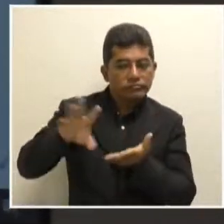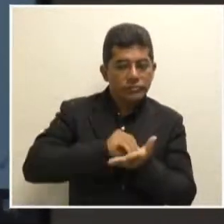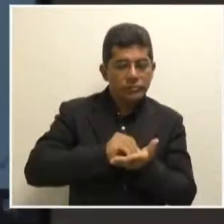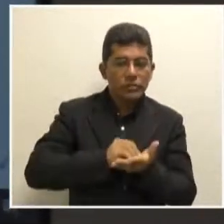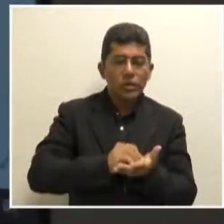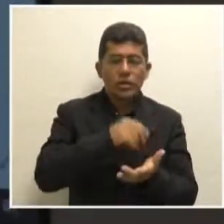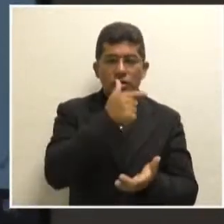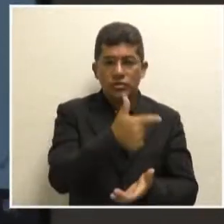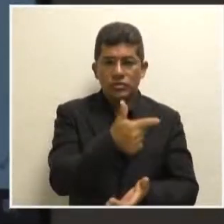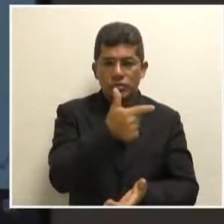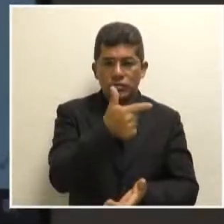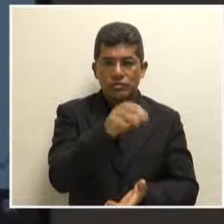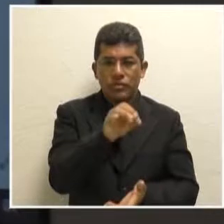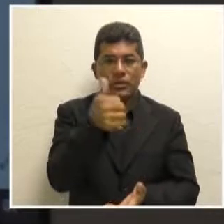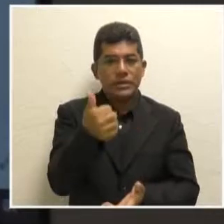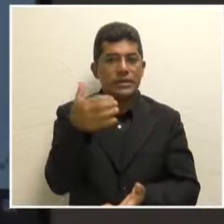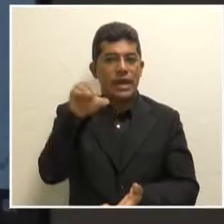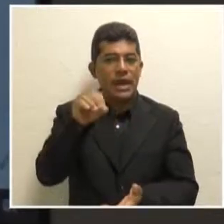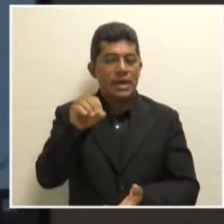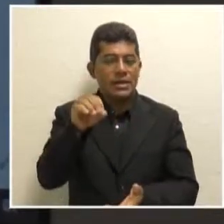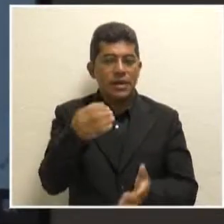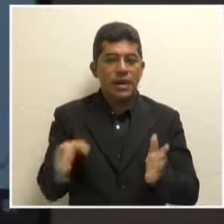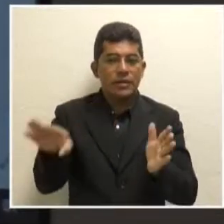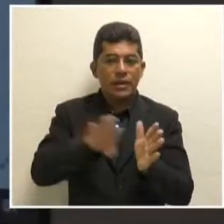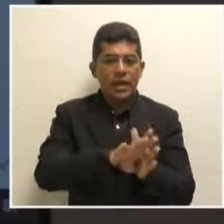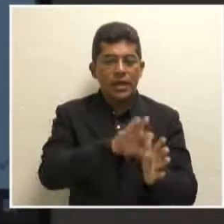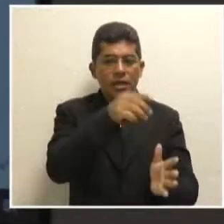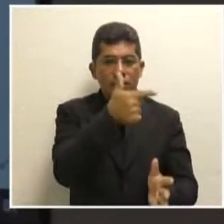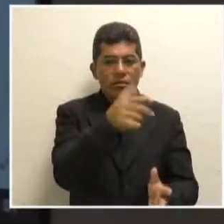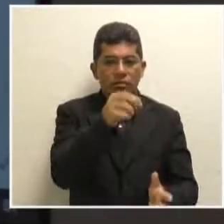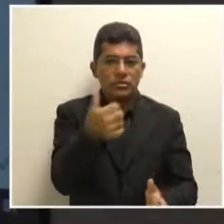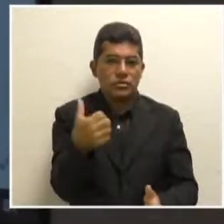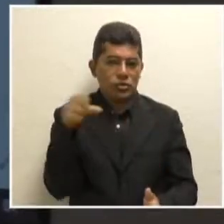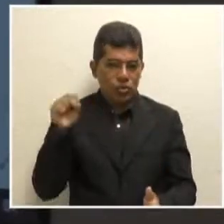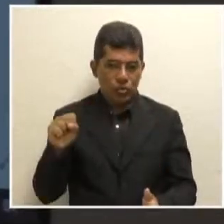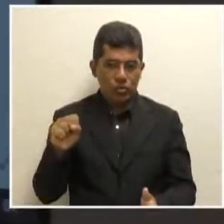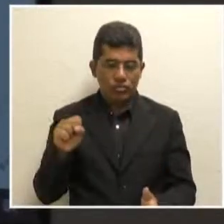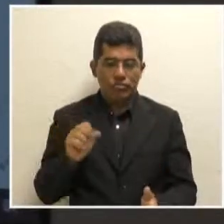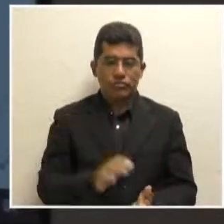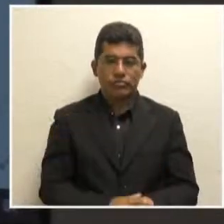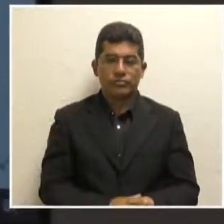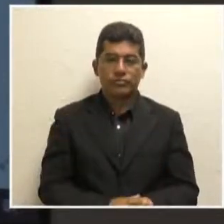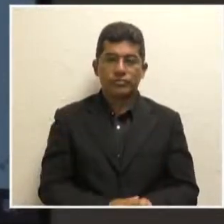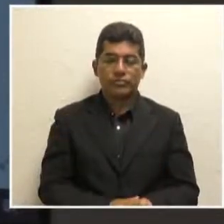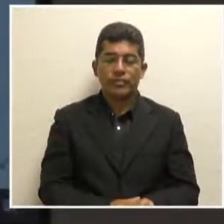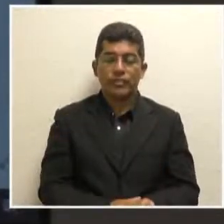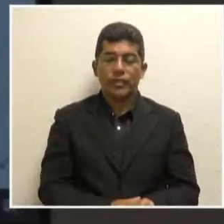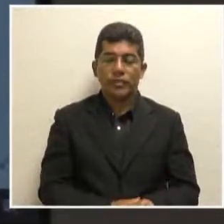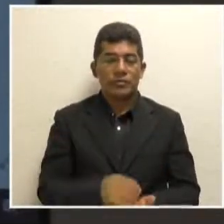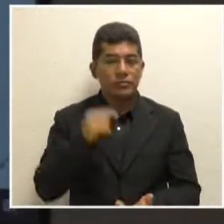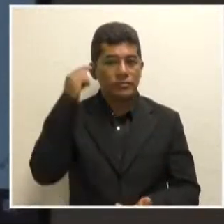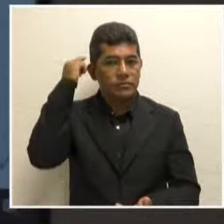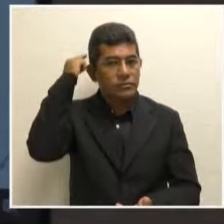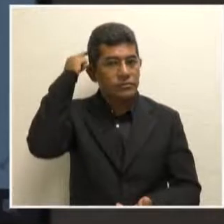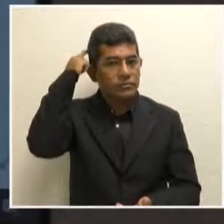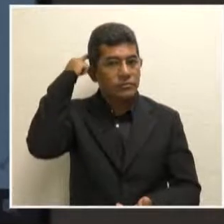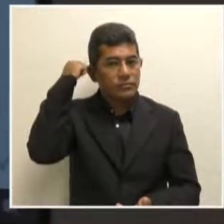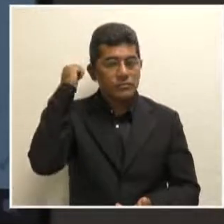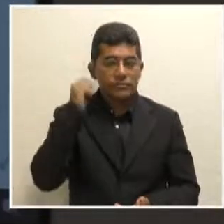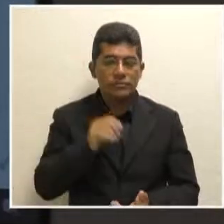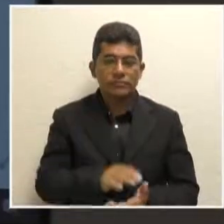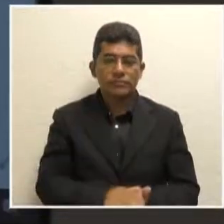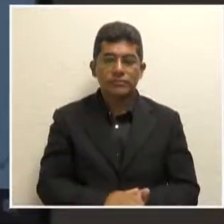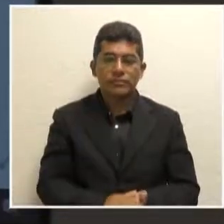2010 a 2018. Deputado Serafim, de 2010 a 2018